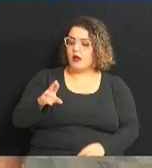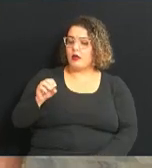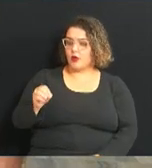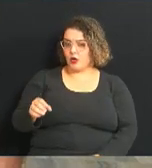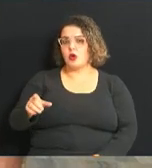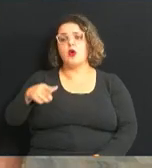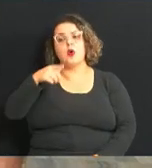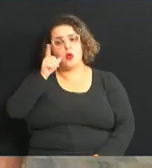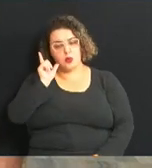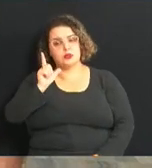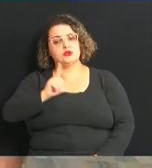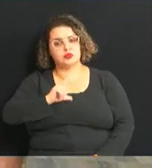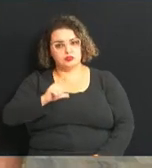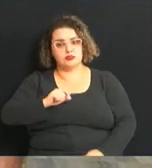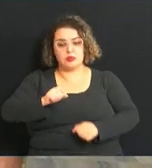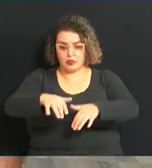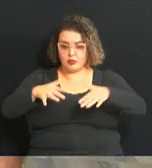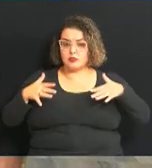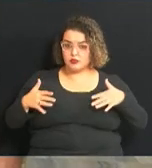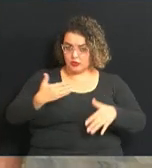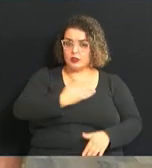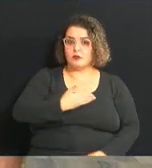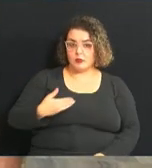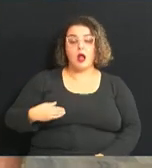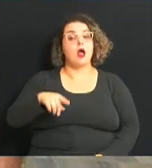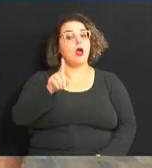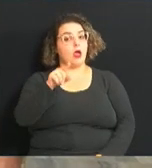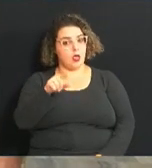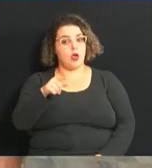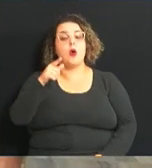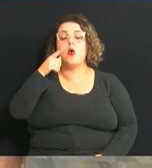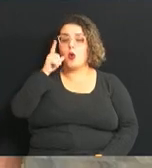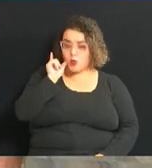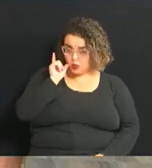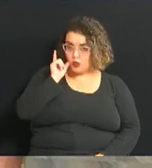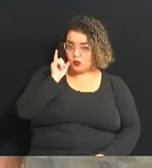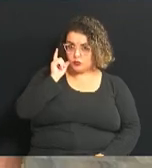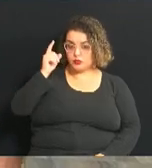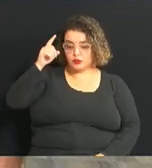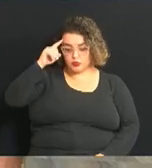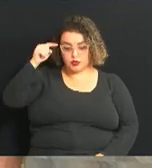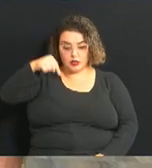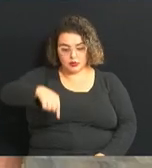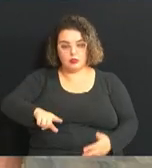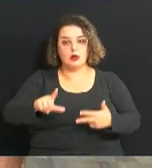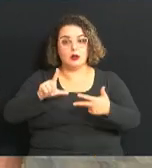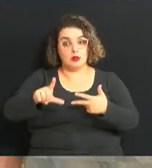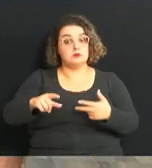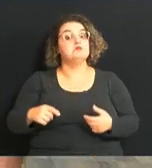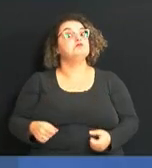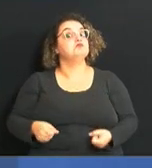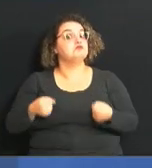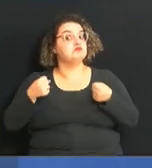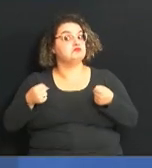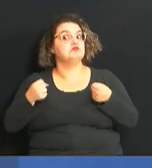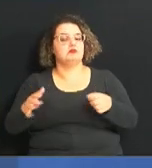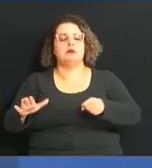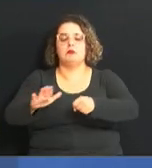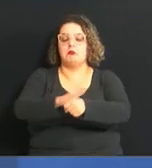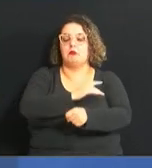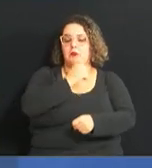tivemos audiências públicas. Exatamente. Ontem, o dia aqui no Legislativo, foi bem aí, cheio de